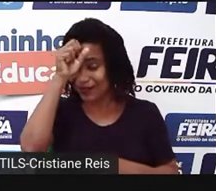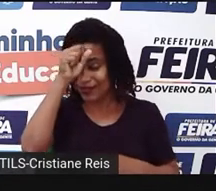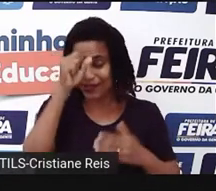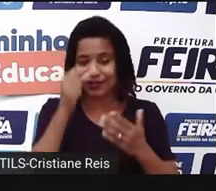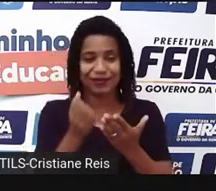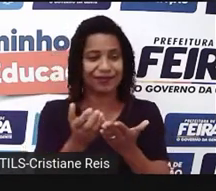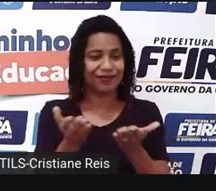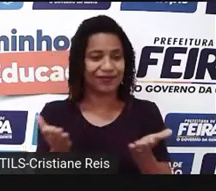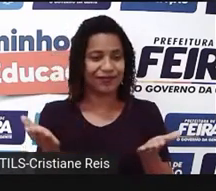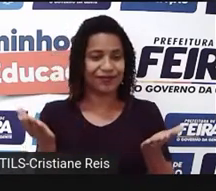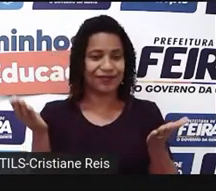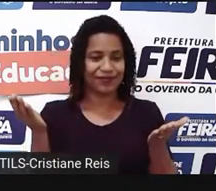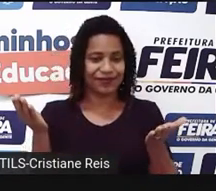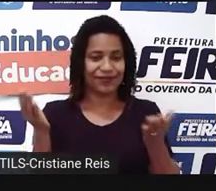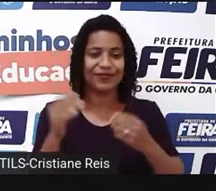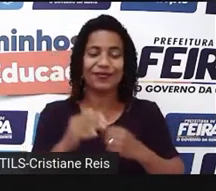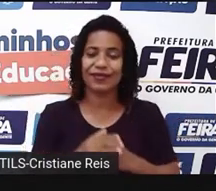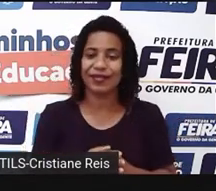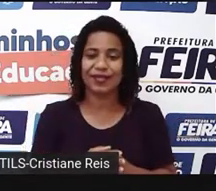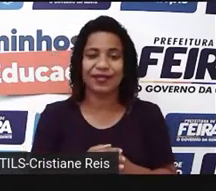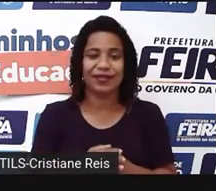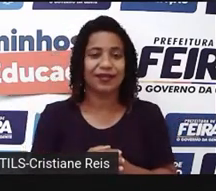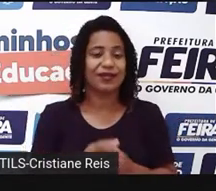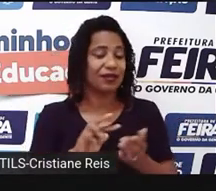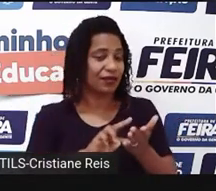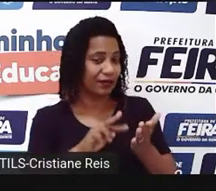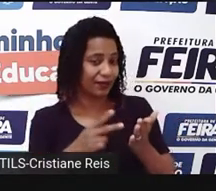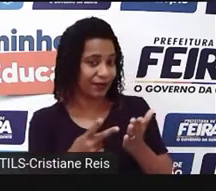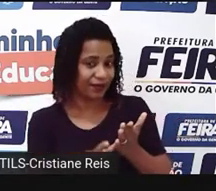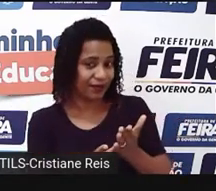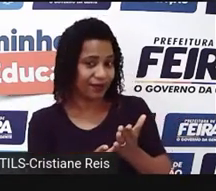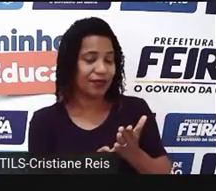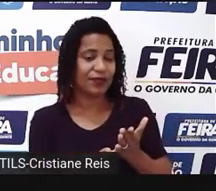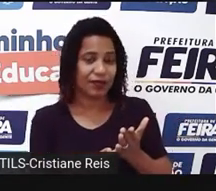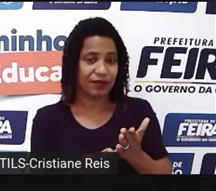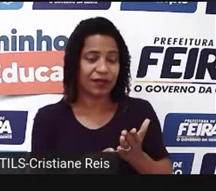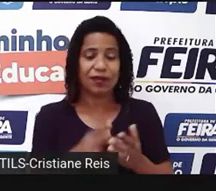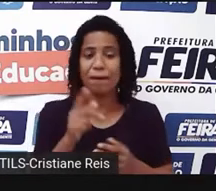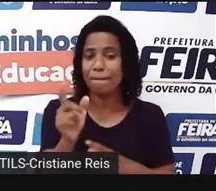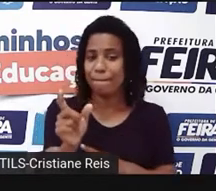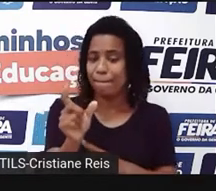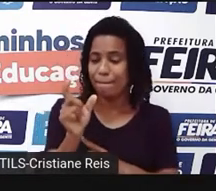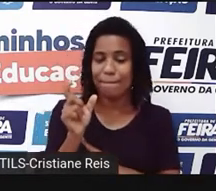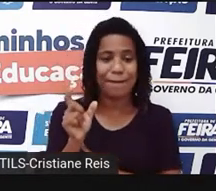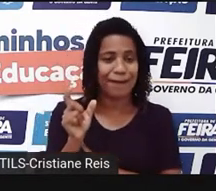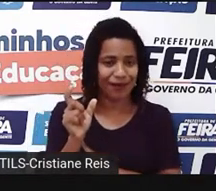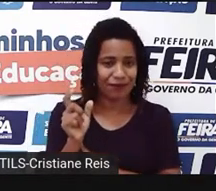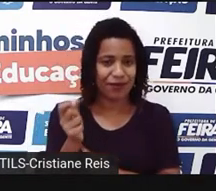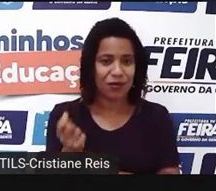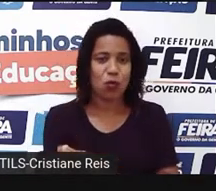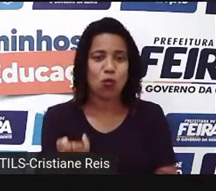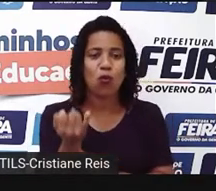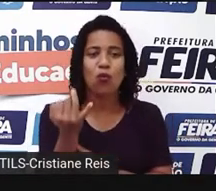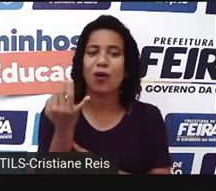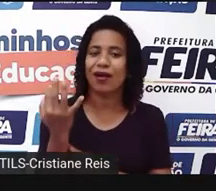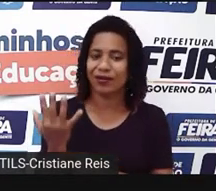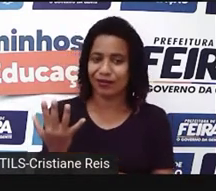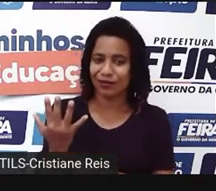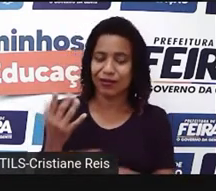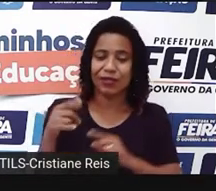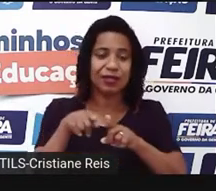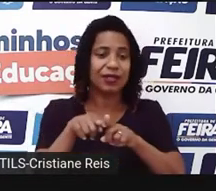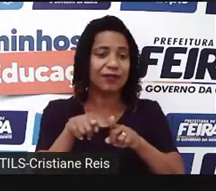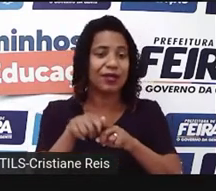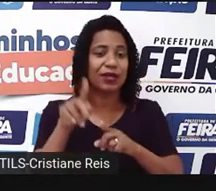and plural of notes. Ok? Quantifiers, que seriam palavras que indicam quantidade, e o